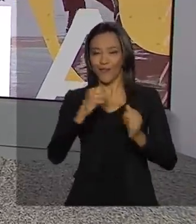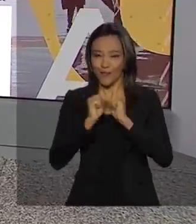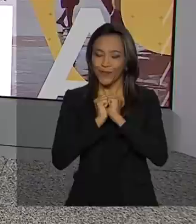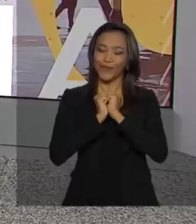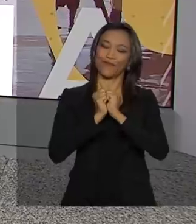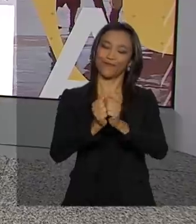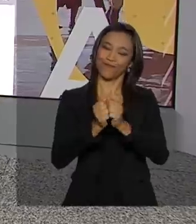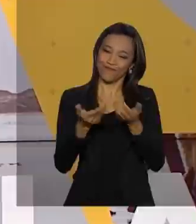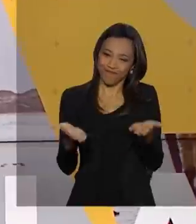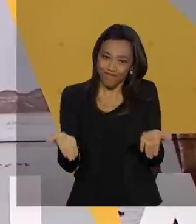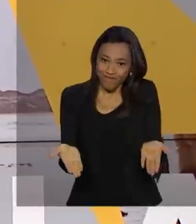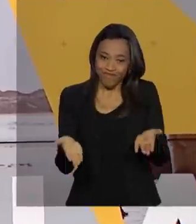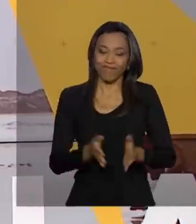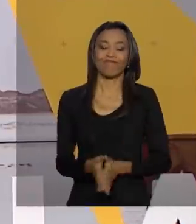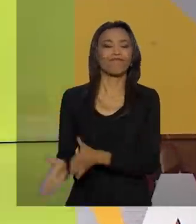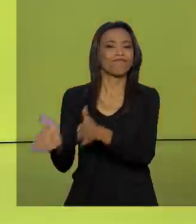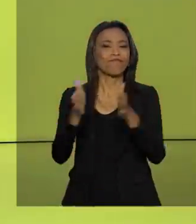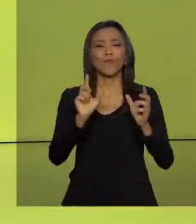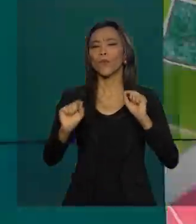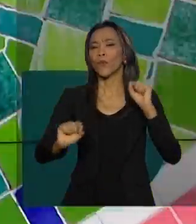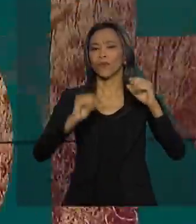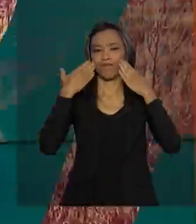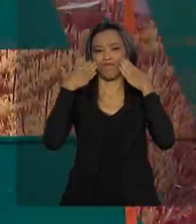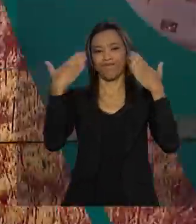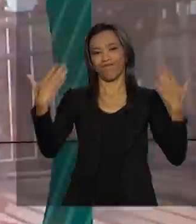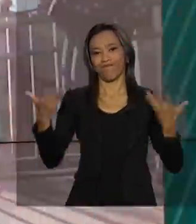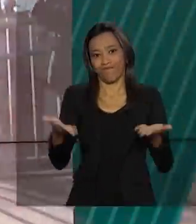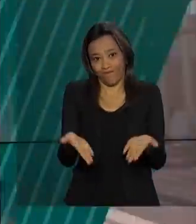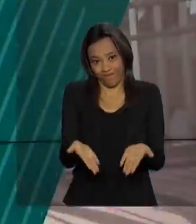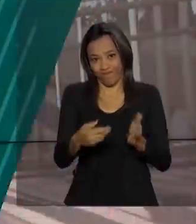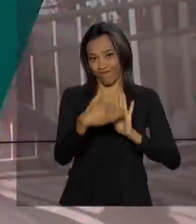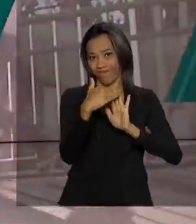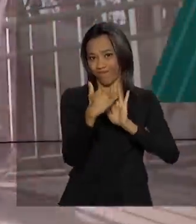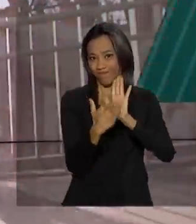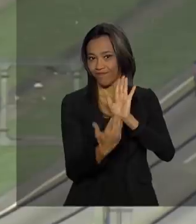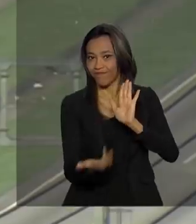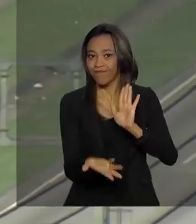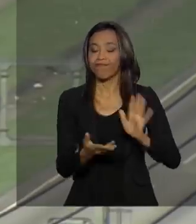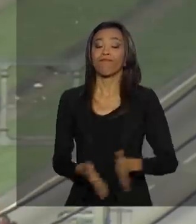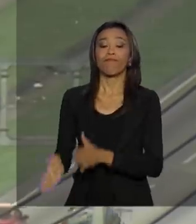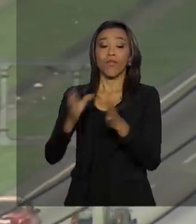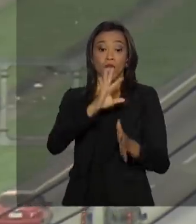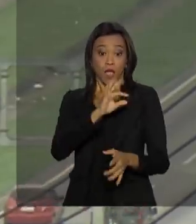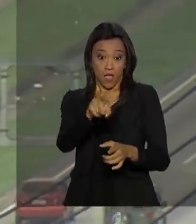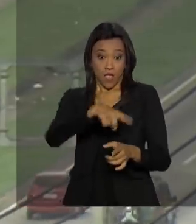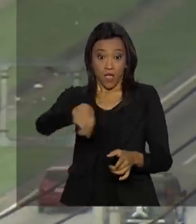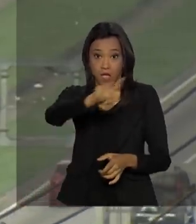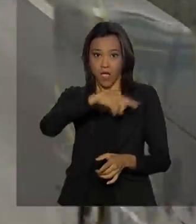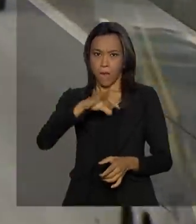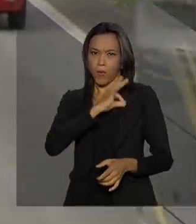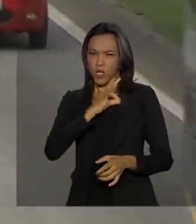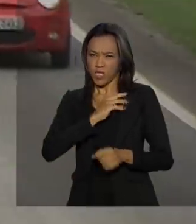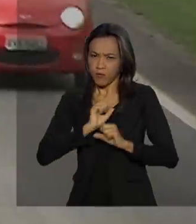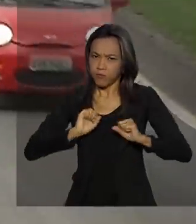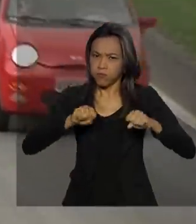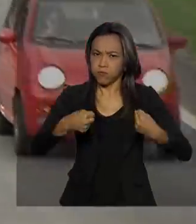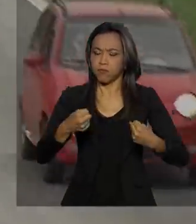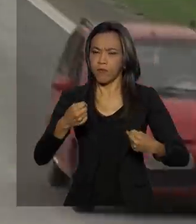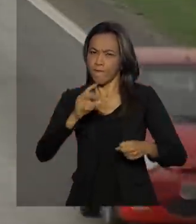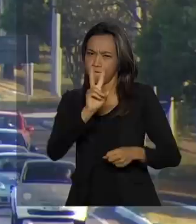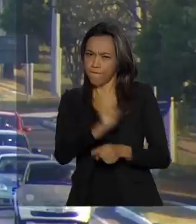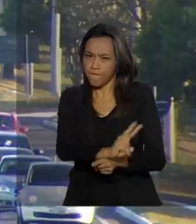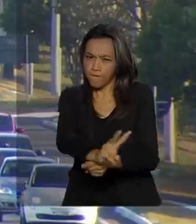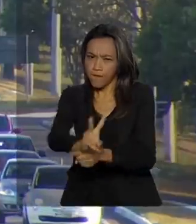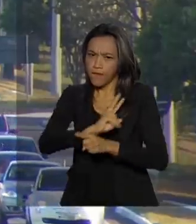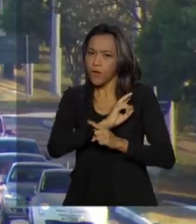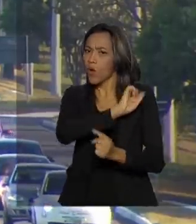no Brasil em Dia. Confira os destaques desta edição. Policiamento reforçado e mais fiscalização